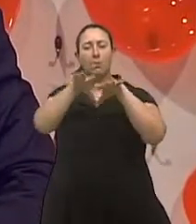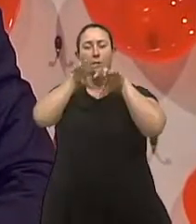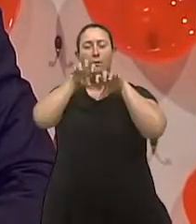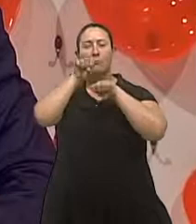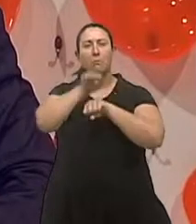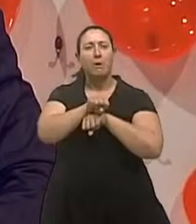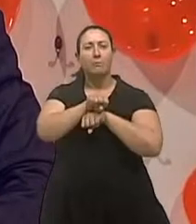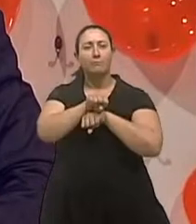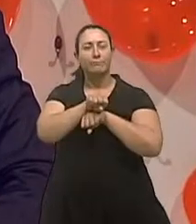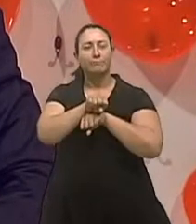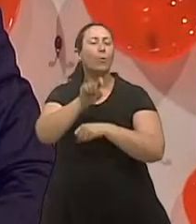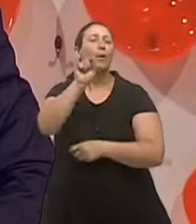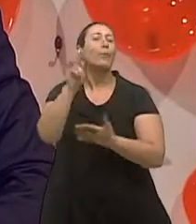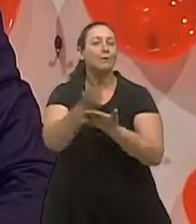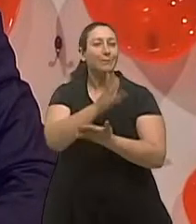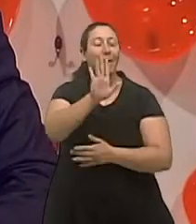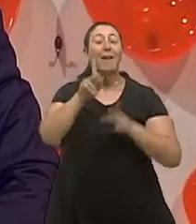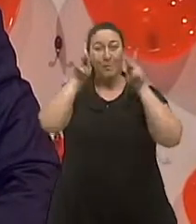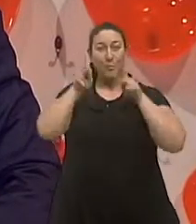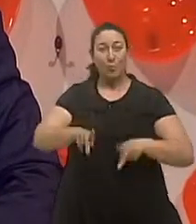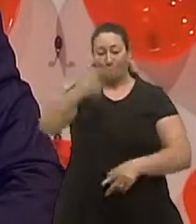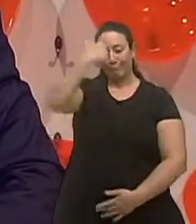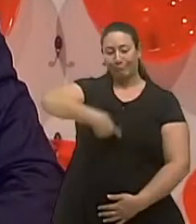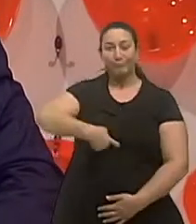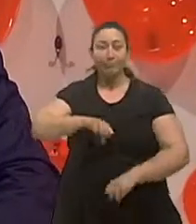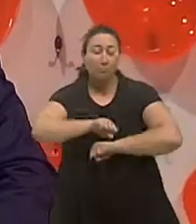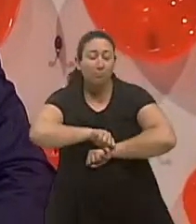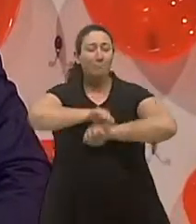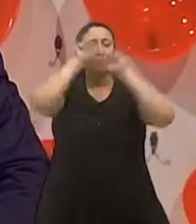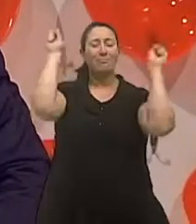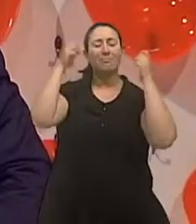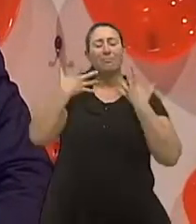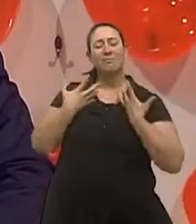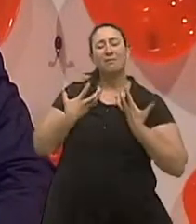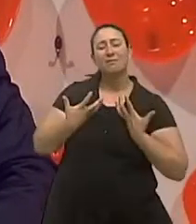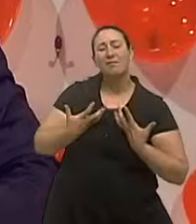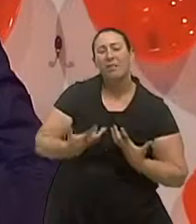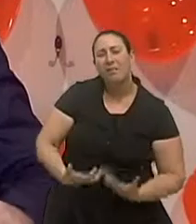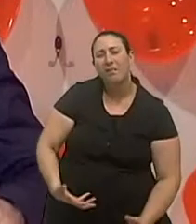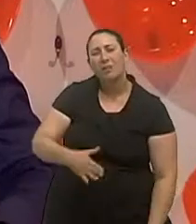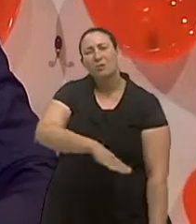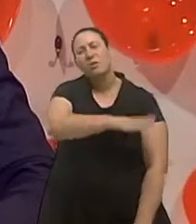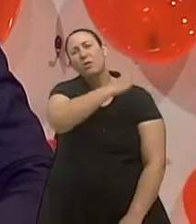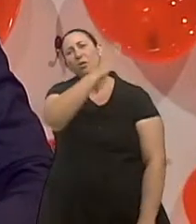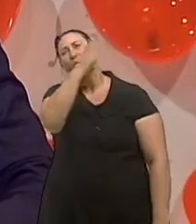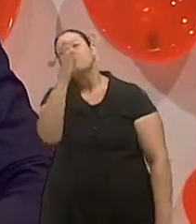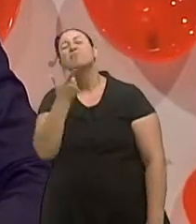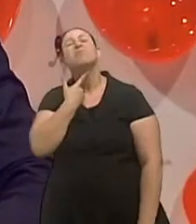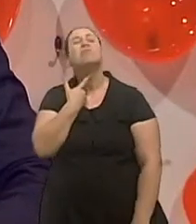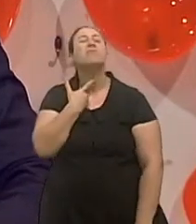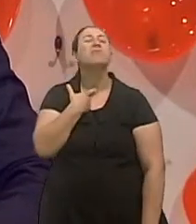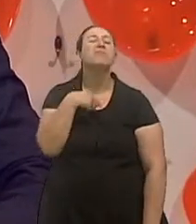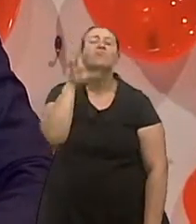aquela sonolência, a pessoa acorda já, boca cansada, tem um um pouco estafante, depois do almoço dá vontade, dá uma cesteada,